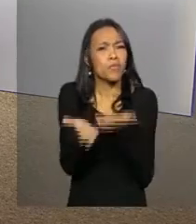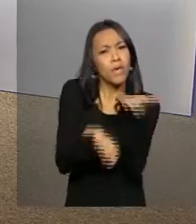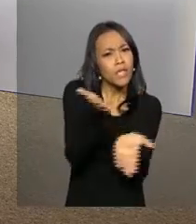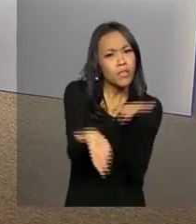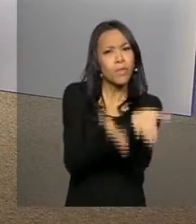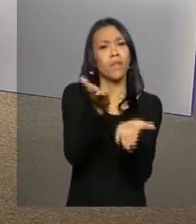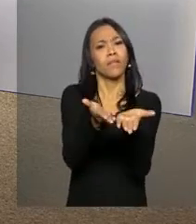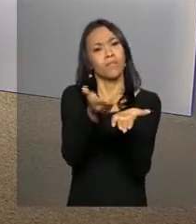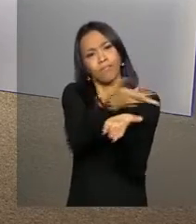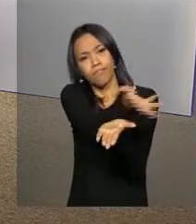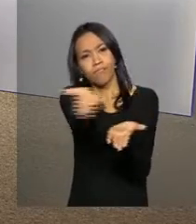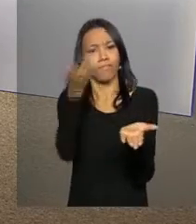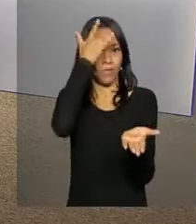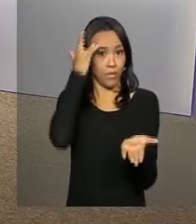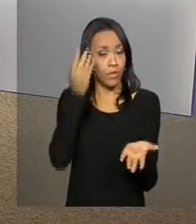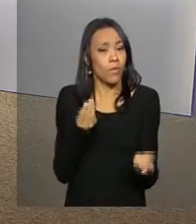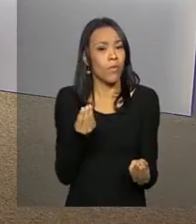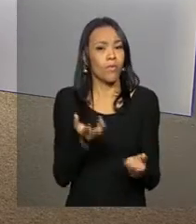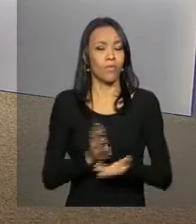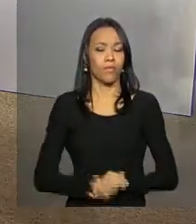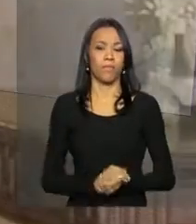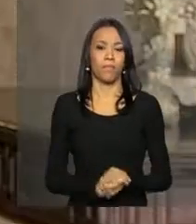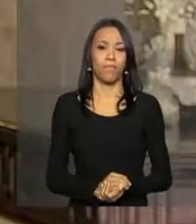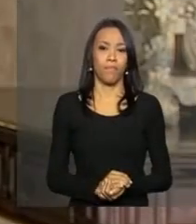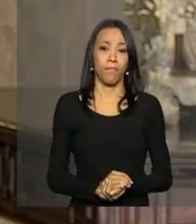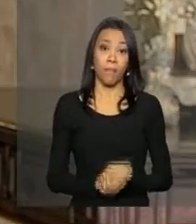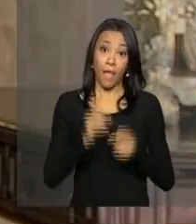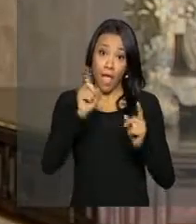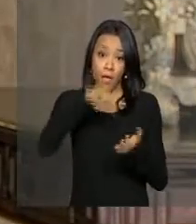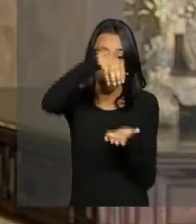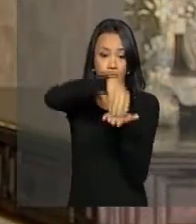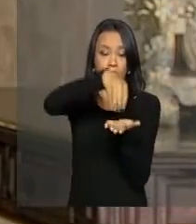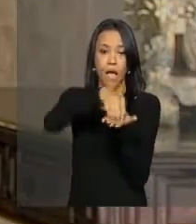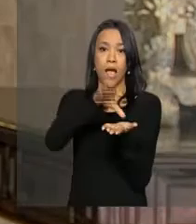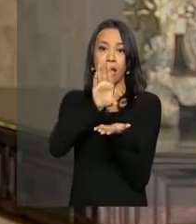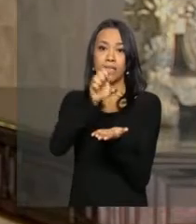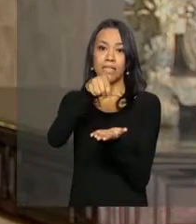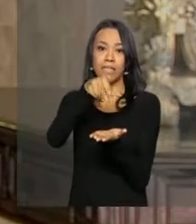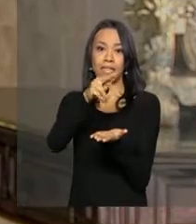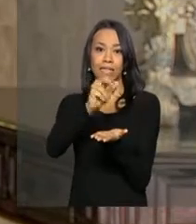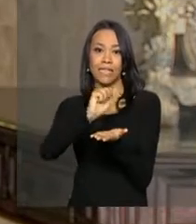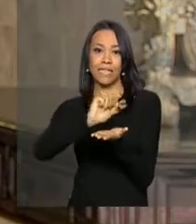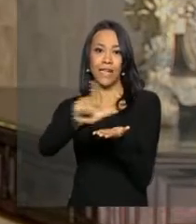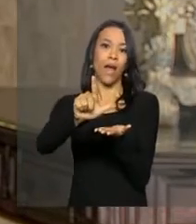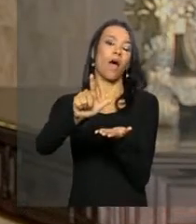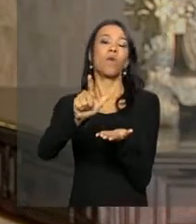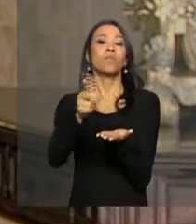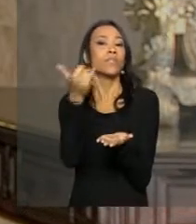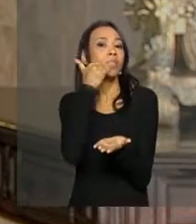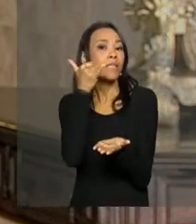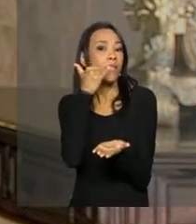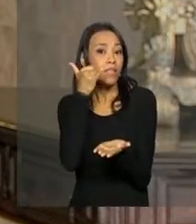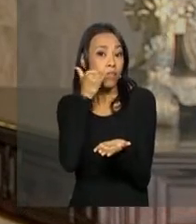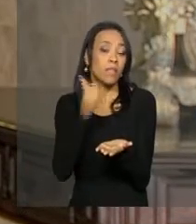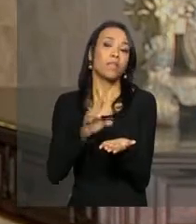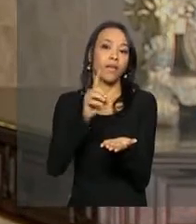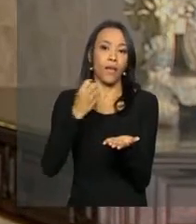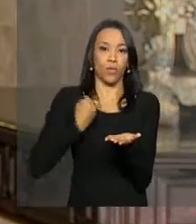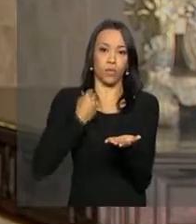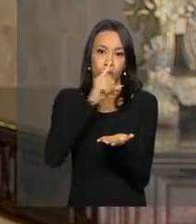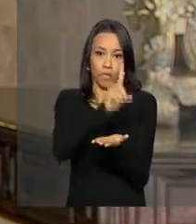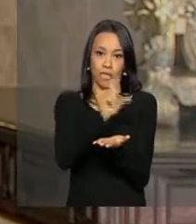que ele presta à população? Bom, Daniela, a Central de Atendimento à Mulher, como é conhecido, o Ligue 180,